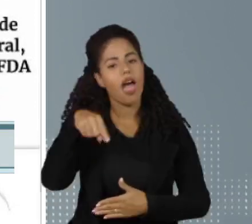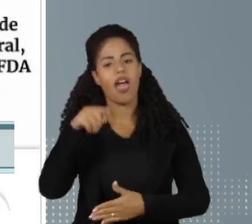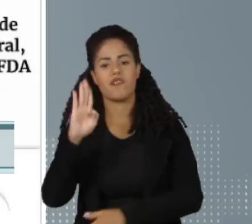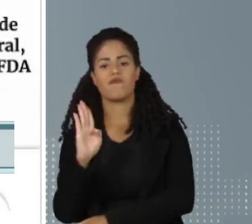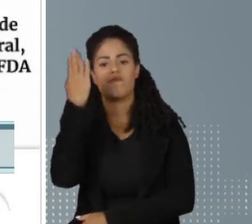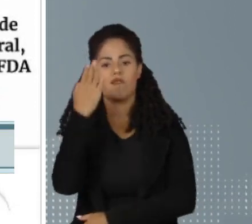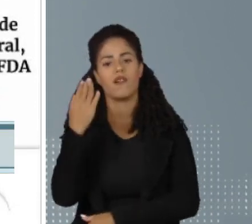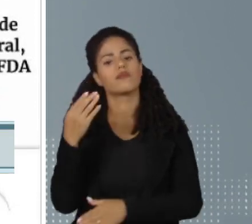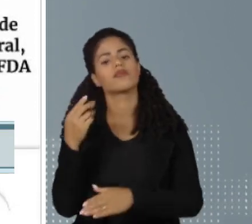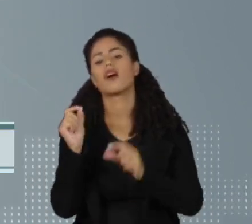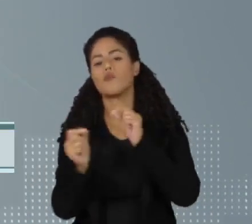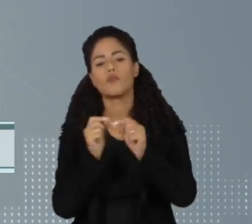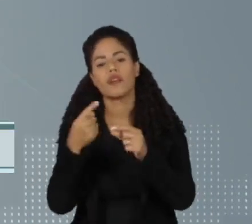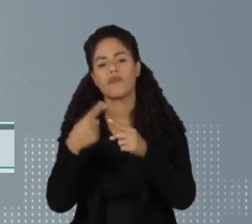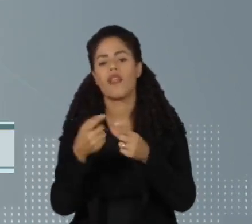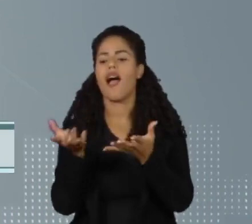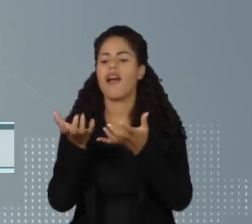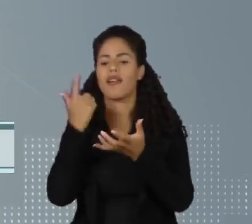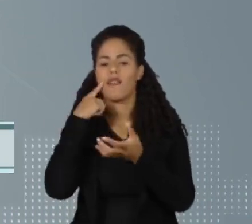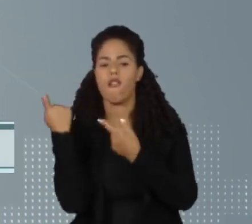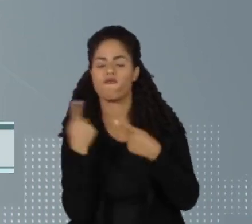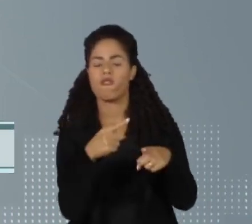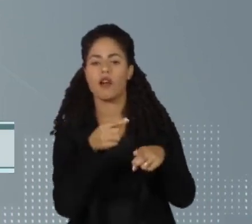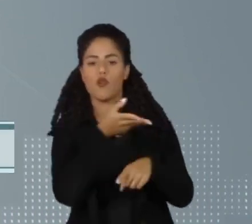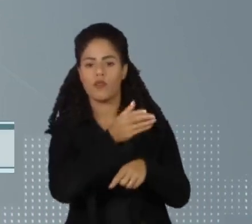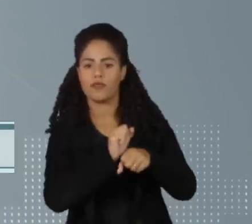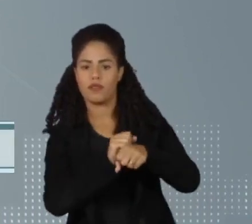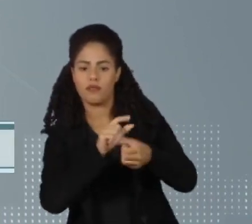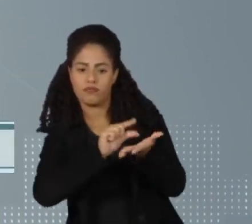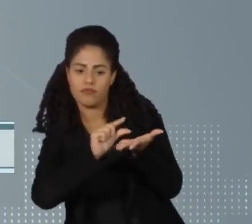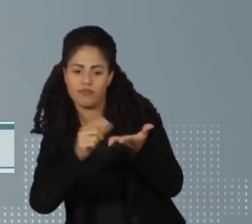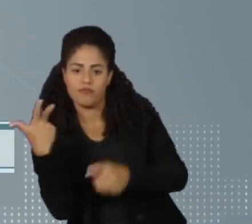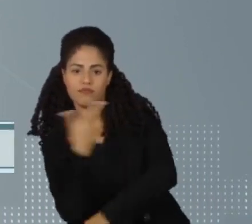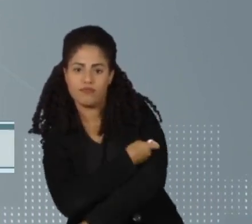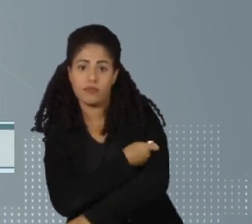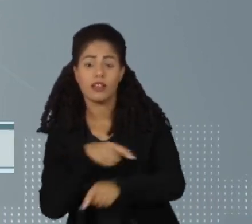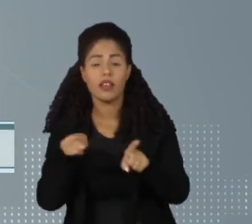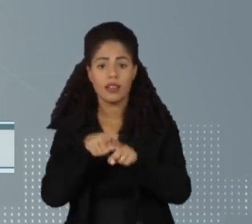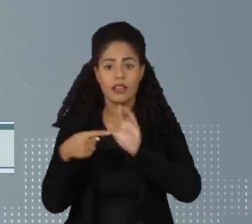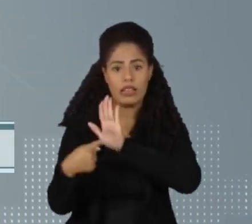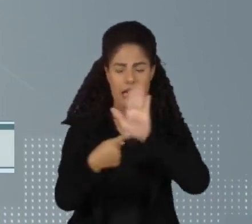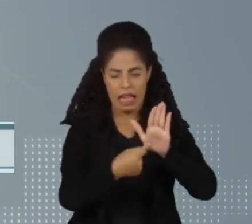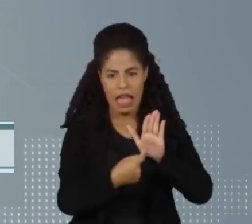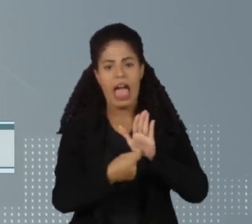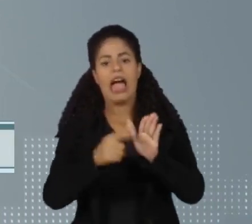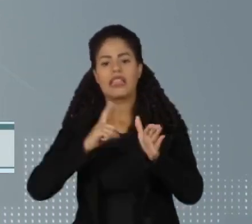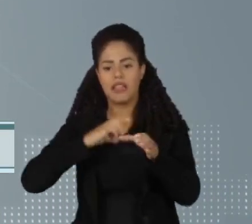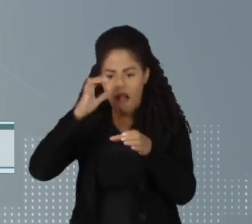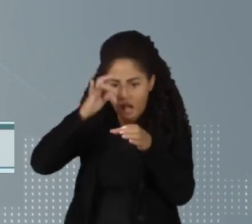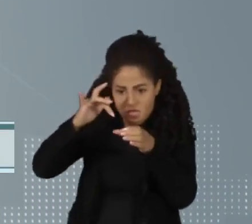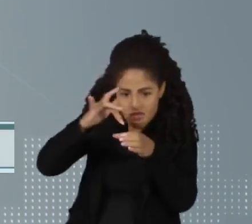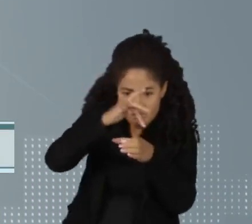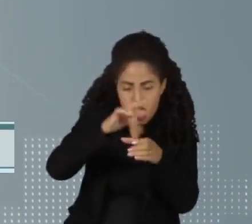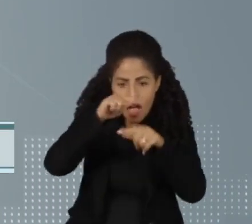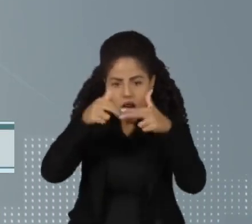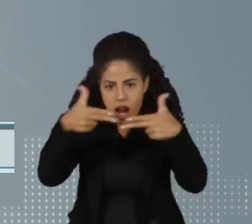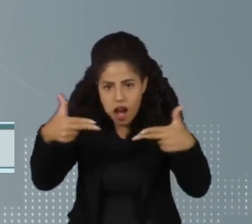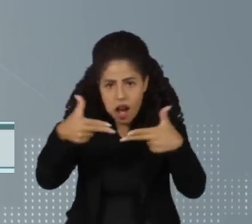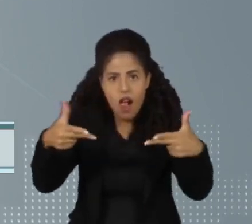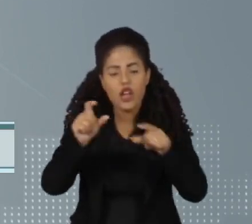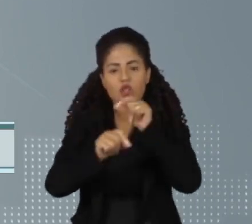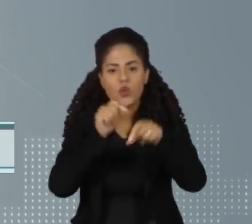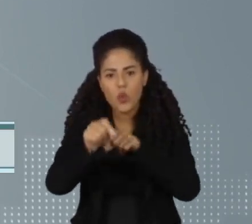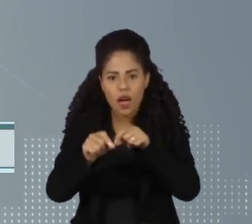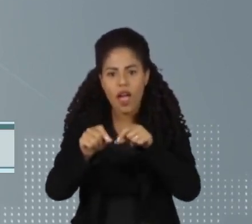associadas à vacina. Já outra publicação dava conta de que os imunizantes contêm grafeno, um material composto por átomos de